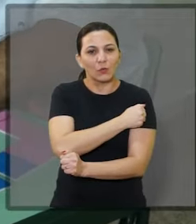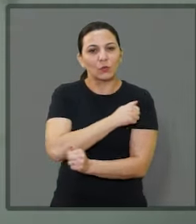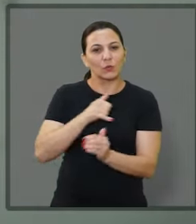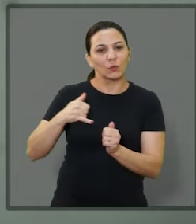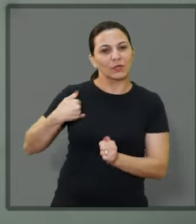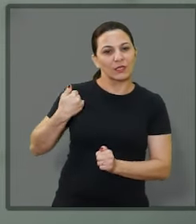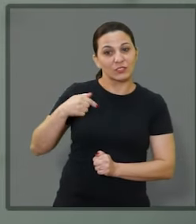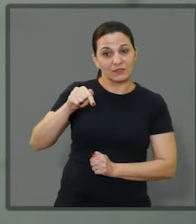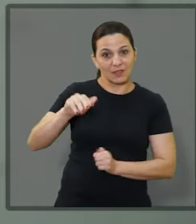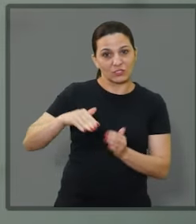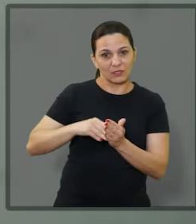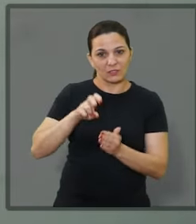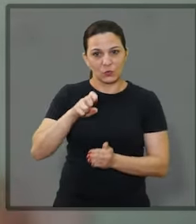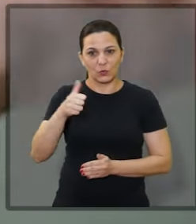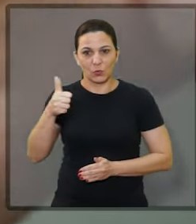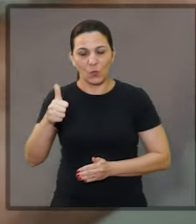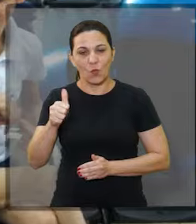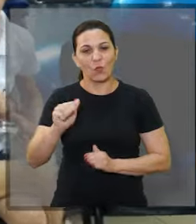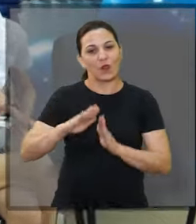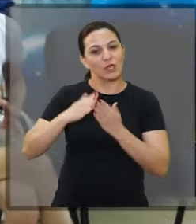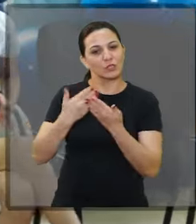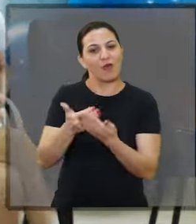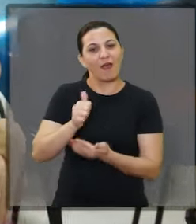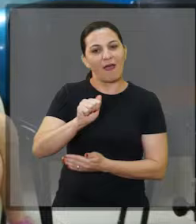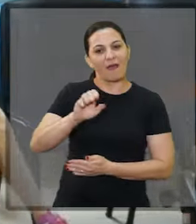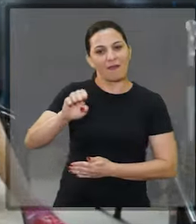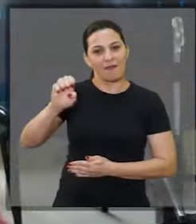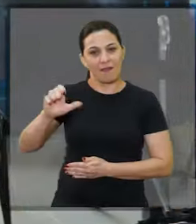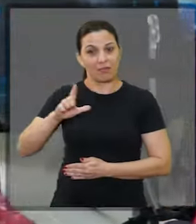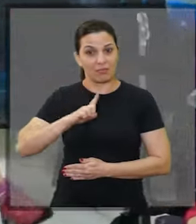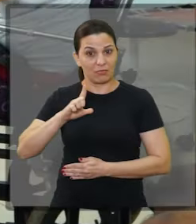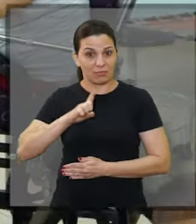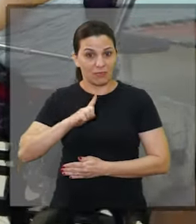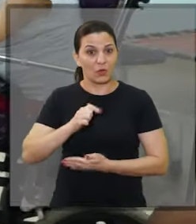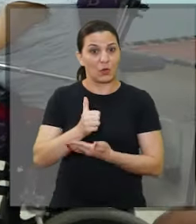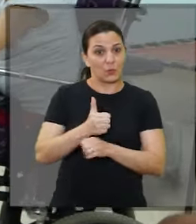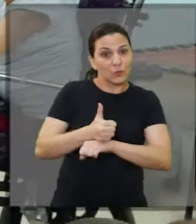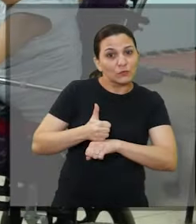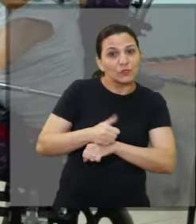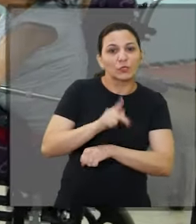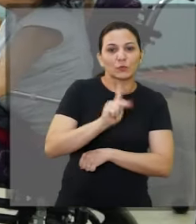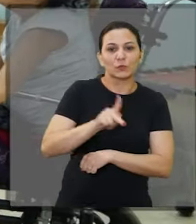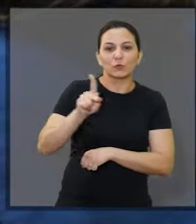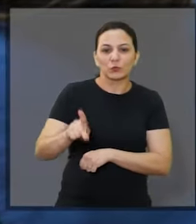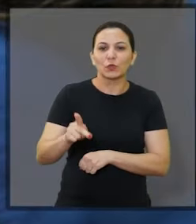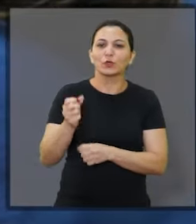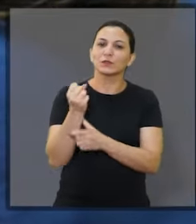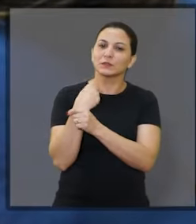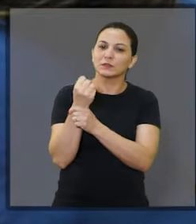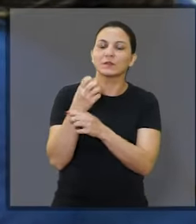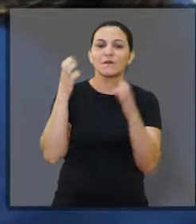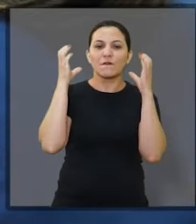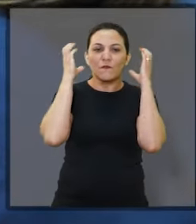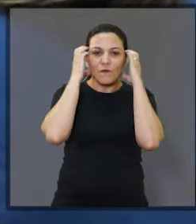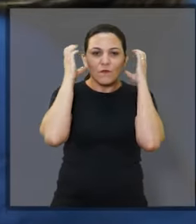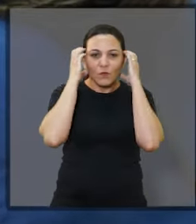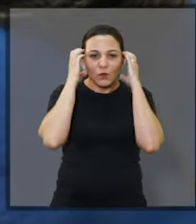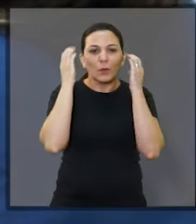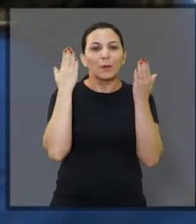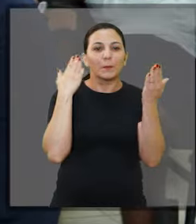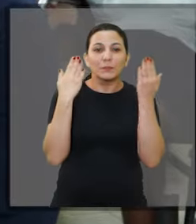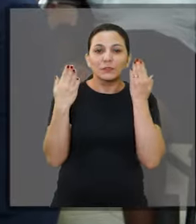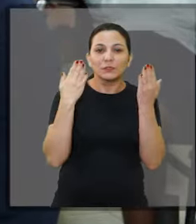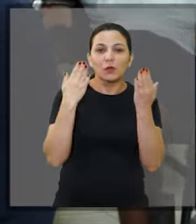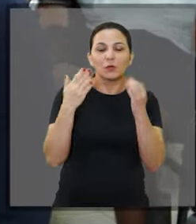anos atendidas pela AAE, tem professores, fisioterapeutas, fonoaudiólogos, psicólogos,